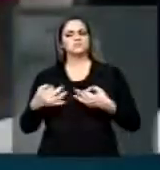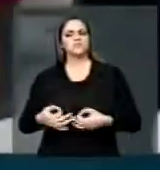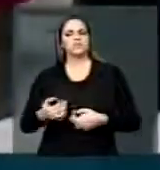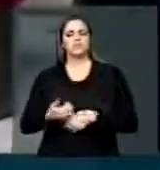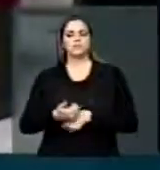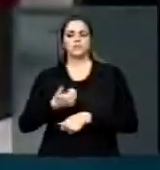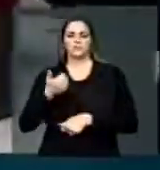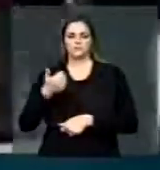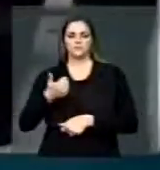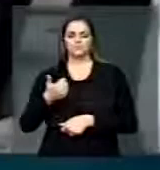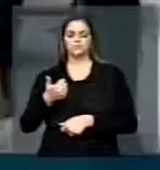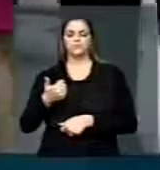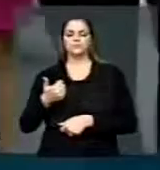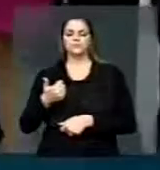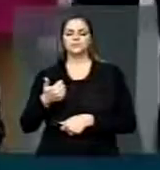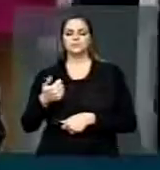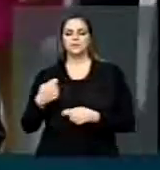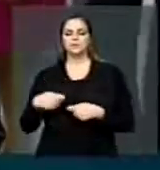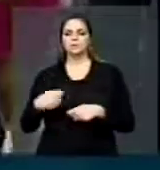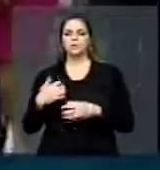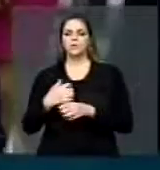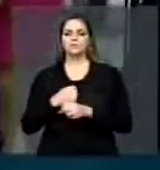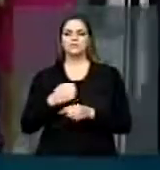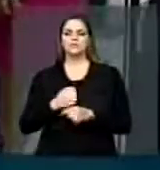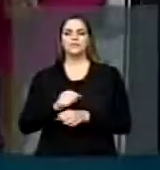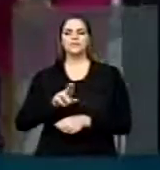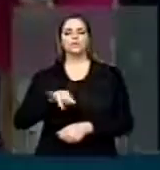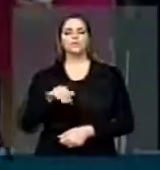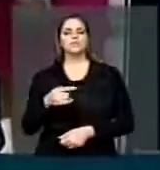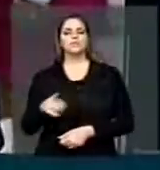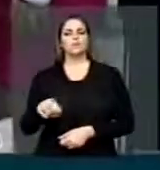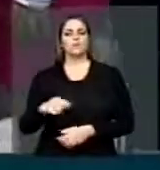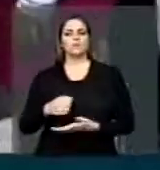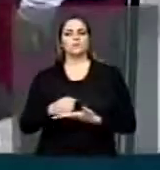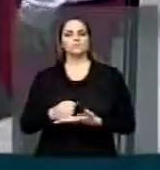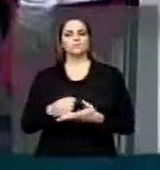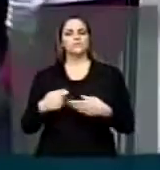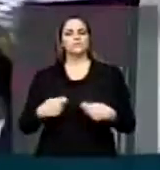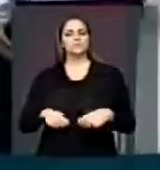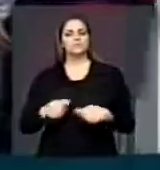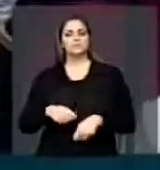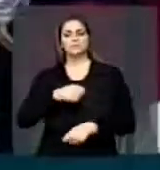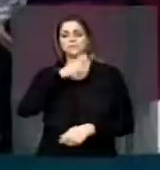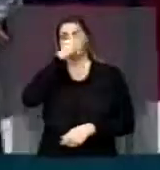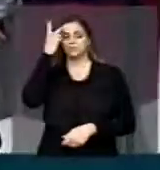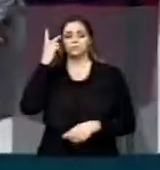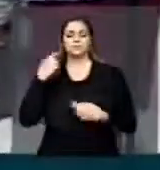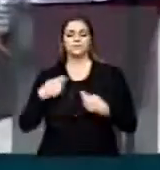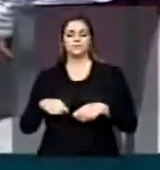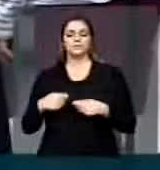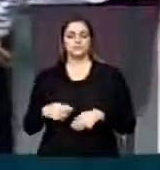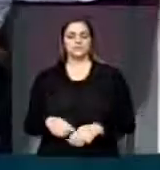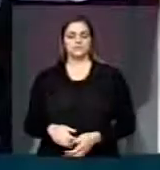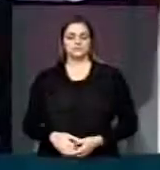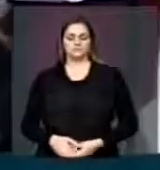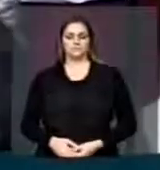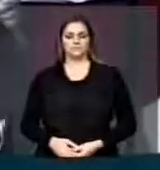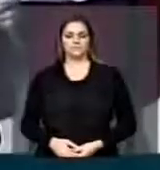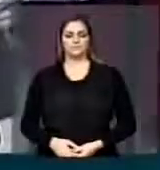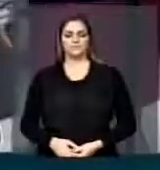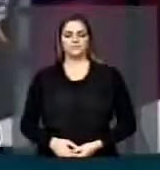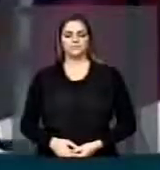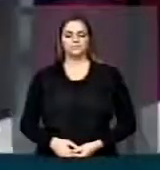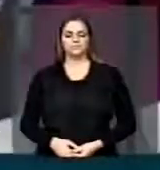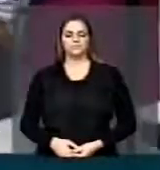estrutura. E é preciso estar isso no orçamento da União para dar esse apoio necessário a quem mais precisa, a quem de direito precisa.